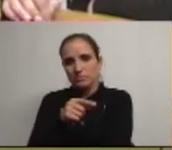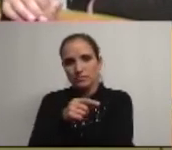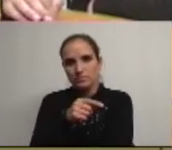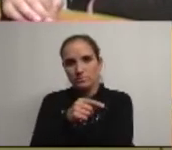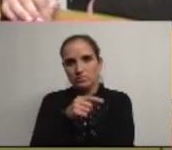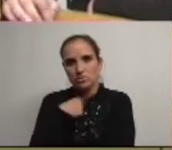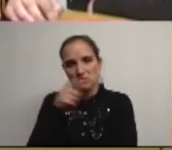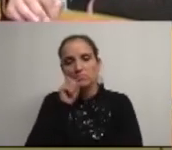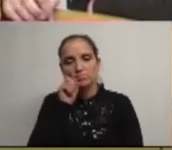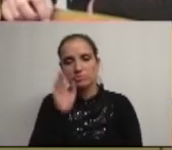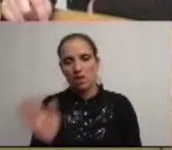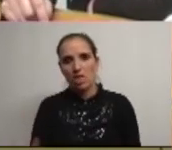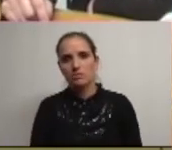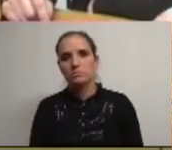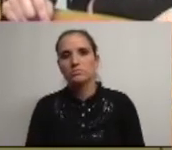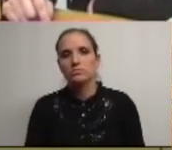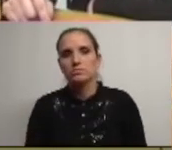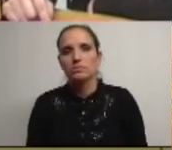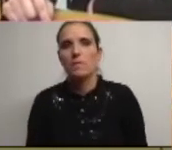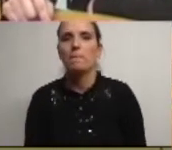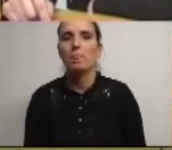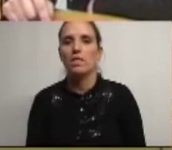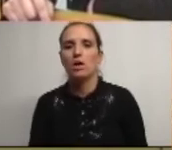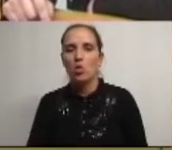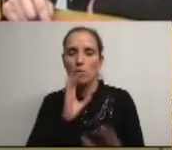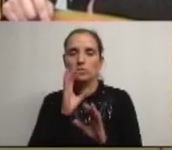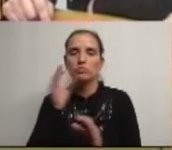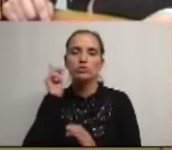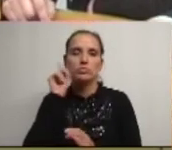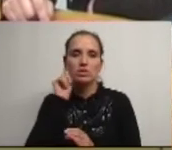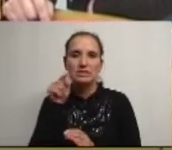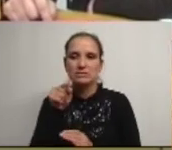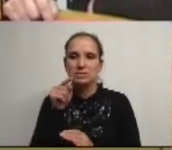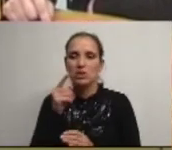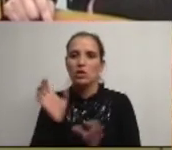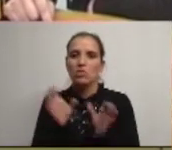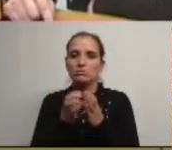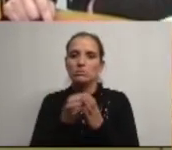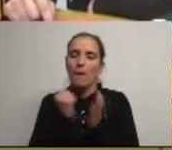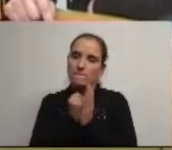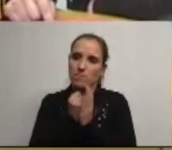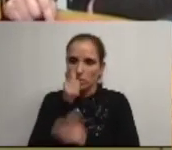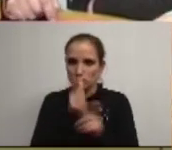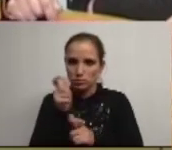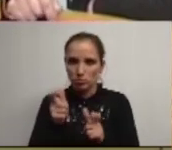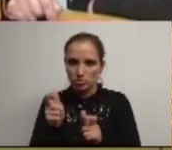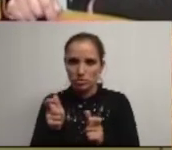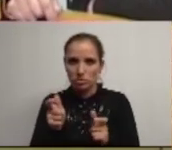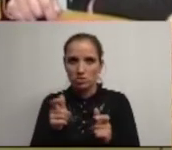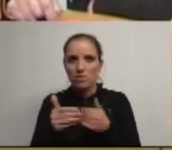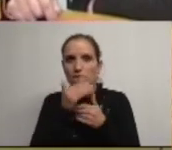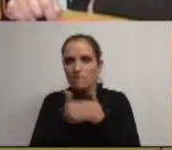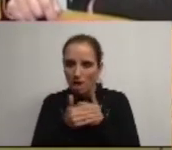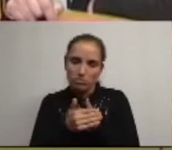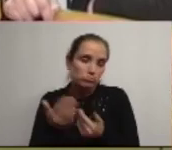eu defendo e por isso as comunicações são essenciais e uma componente de apoio às pessoas aos